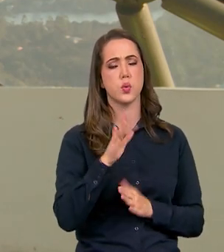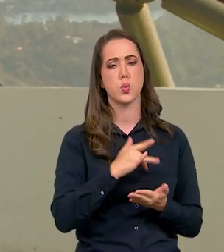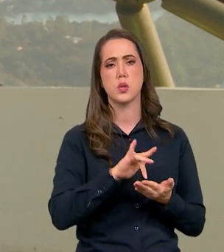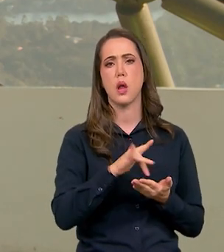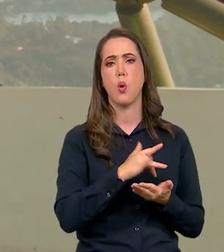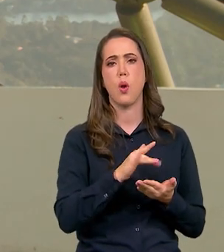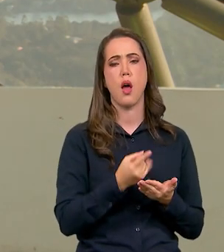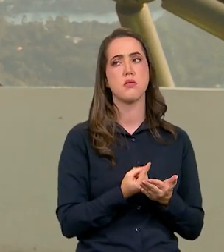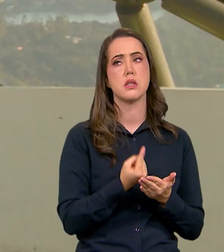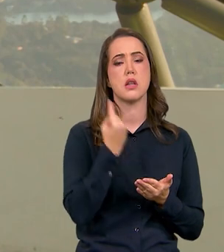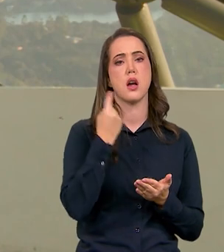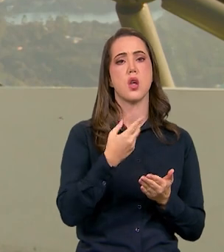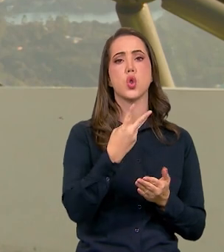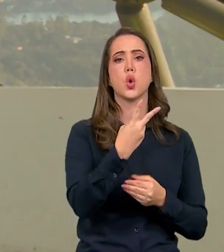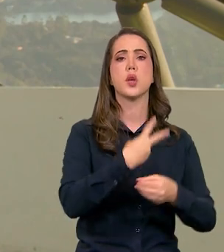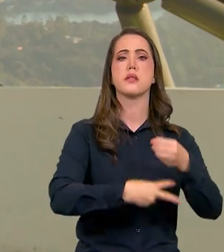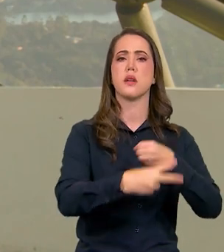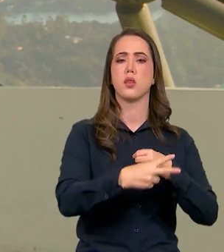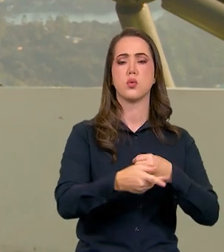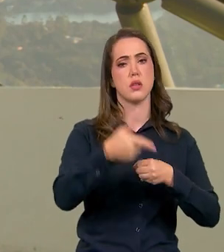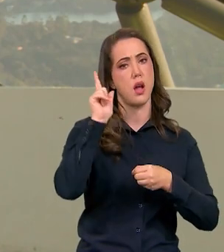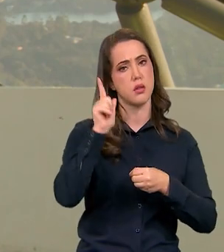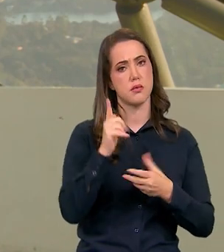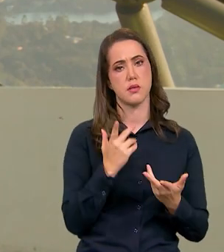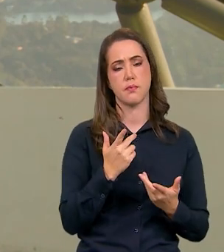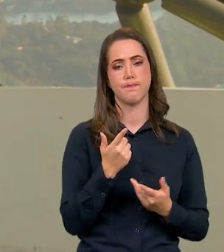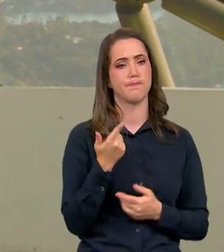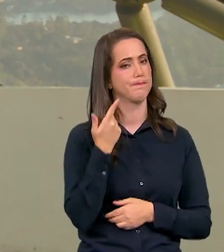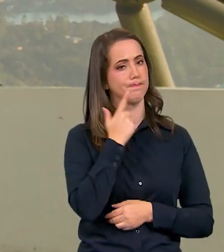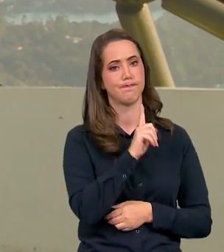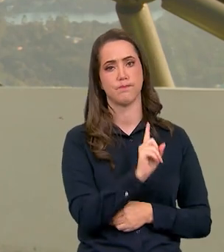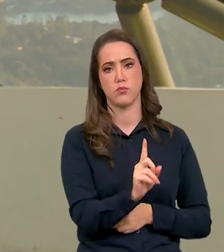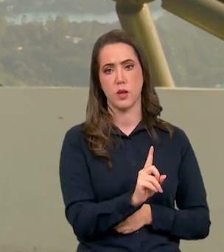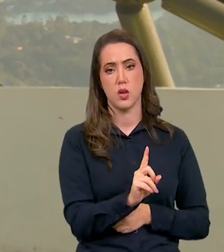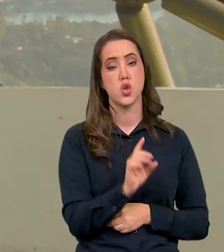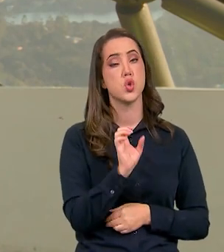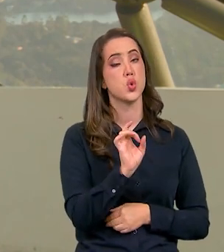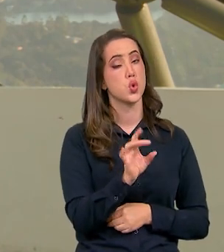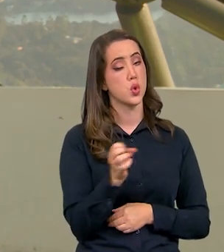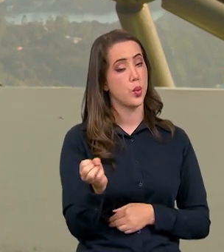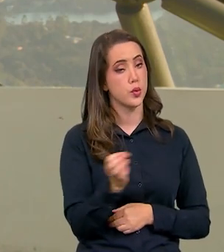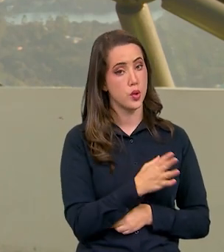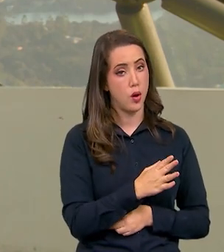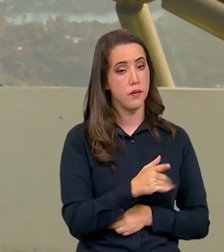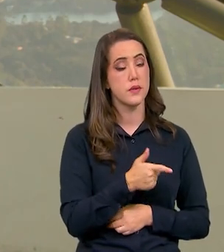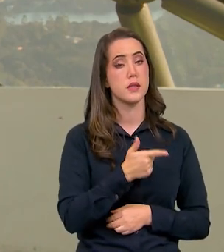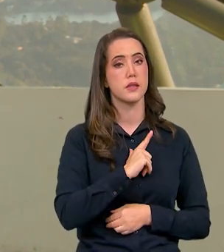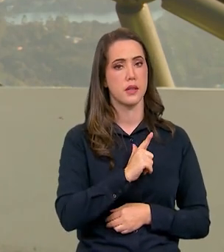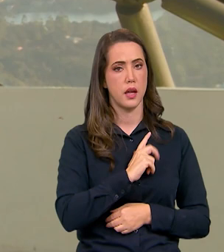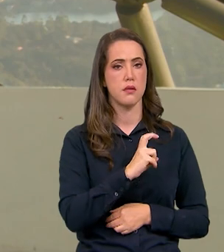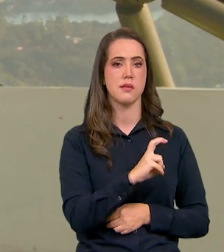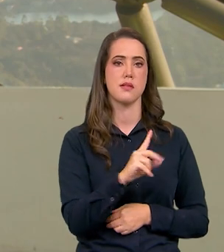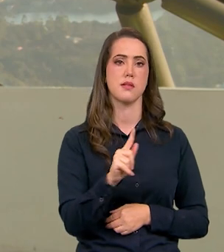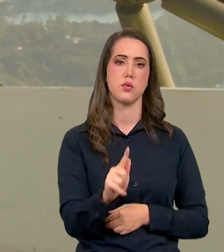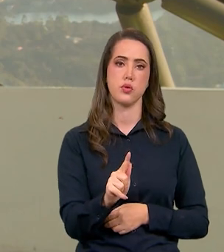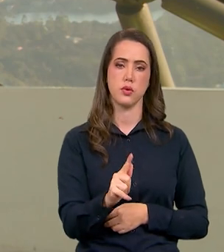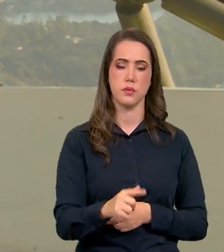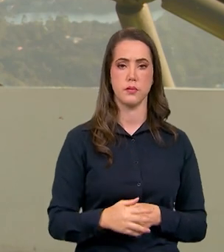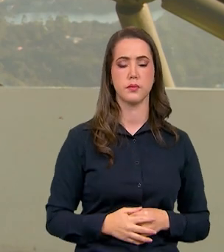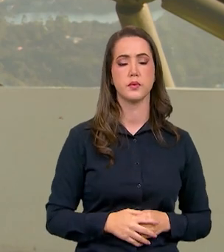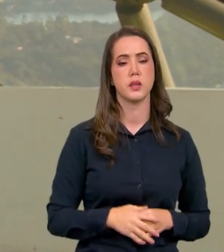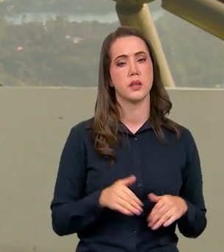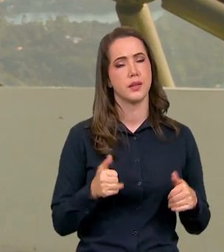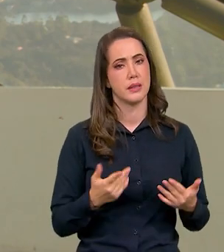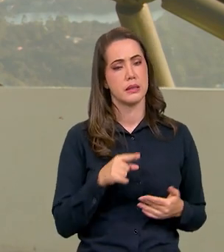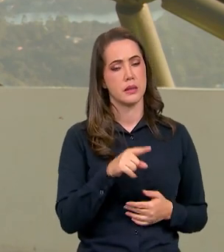smartphones de dois anos para trás não estão, estão só os mais novos que estão aptos para receber